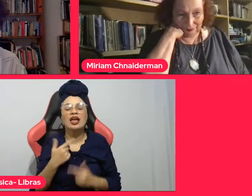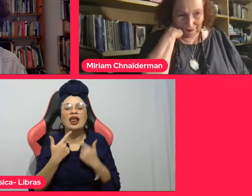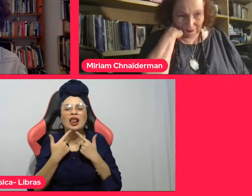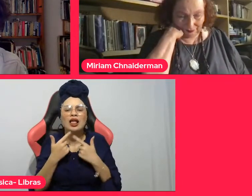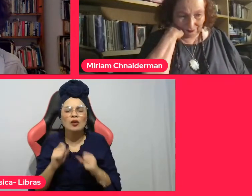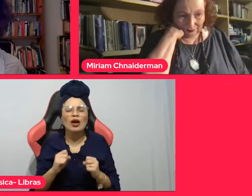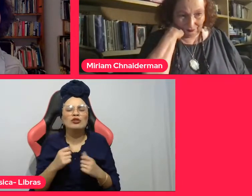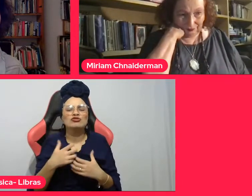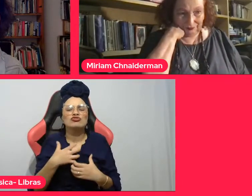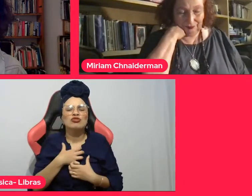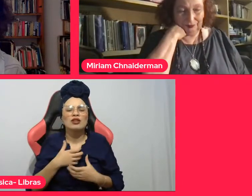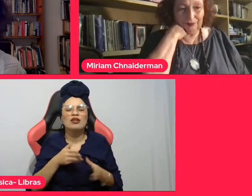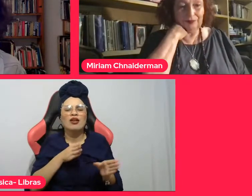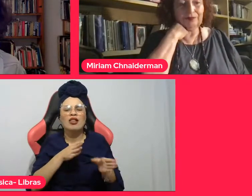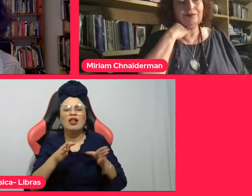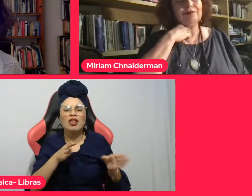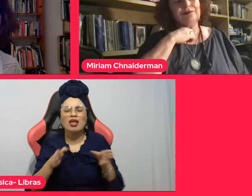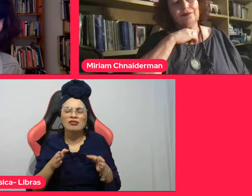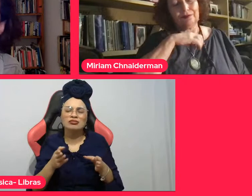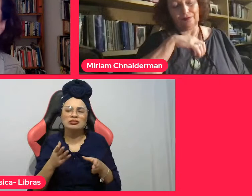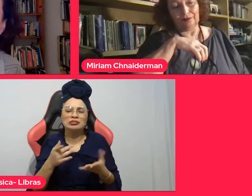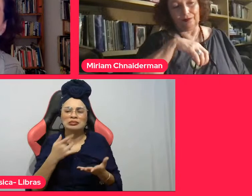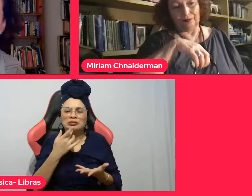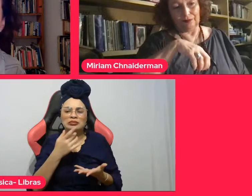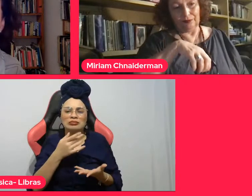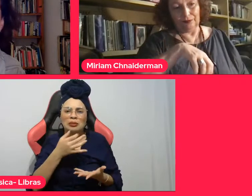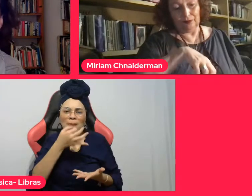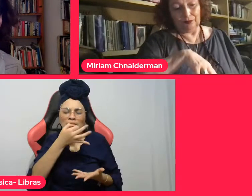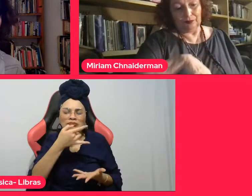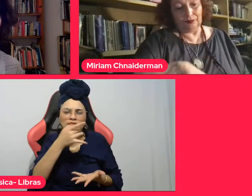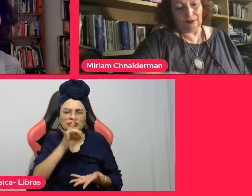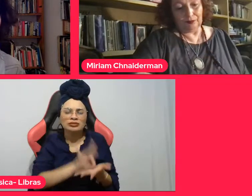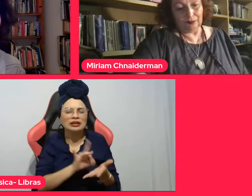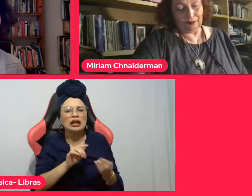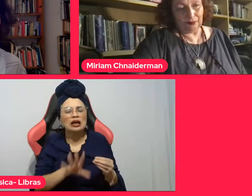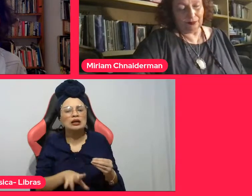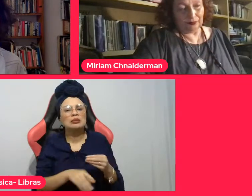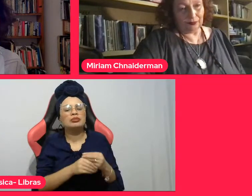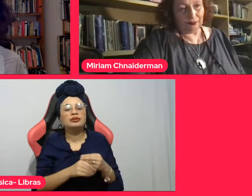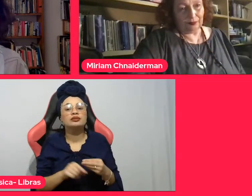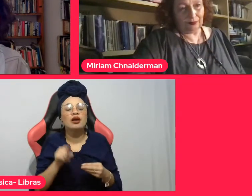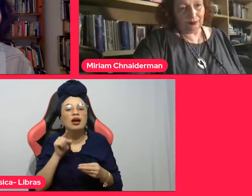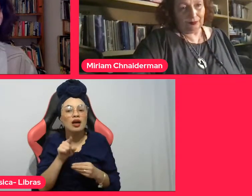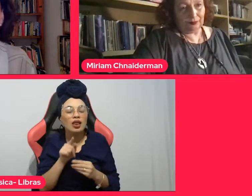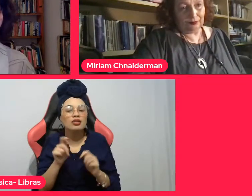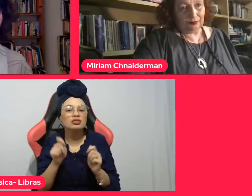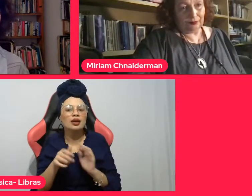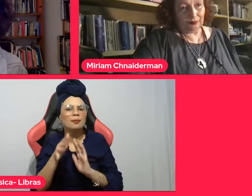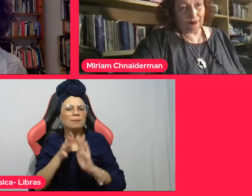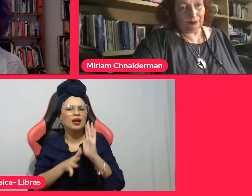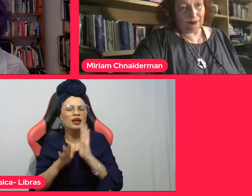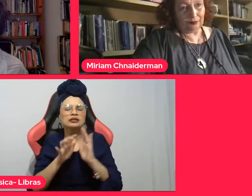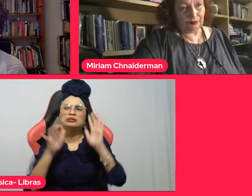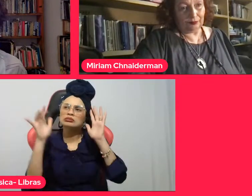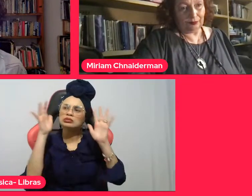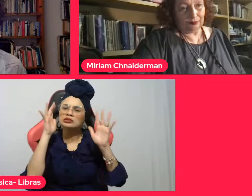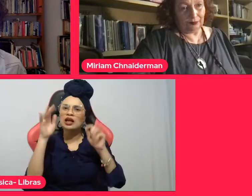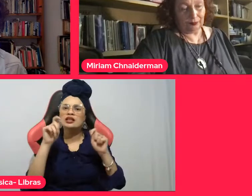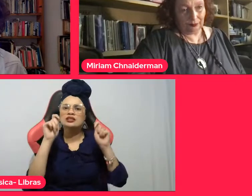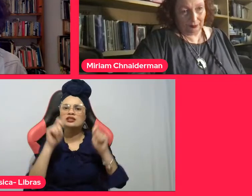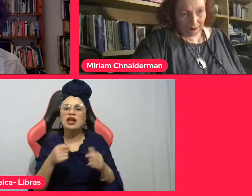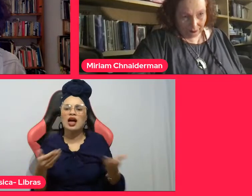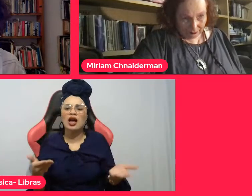complementares no meu entender, a Miriam pode nos ajudar a pensar no que pode ser um museu numa